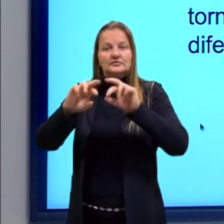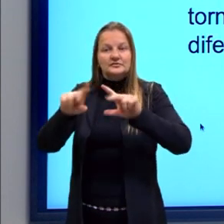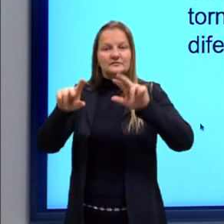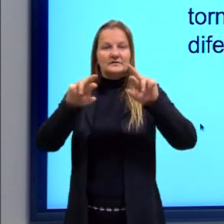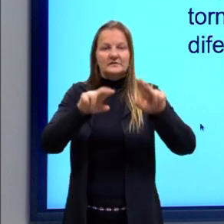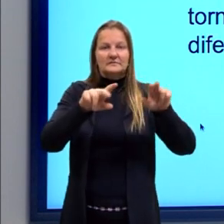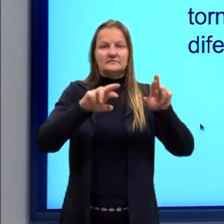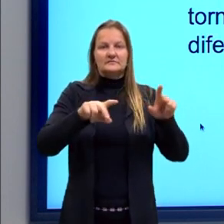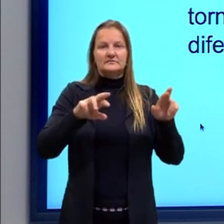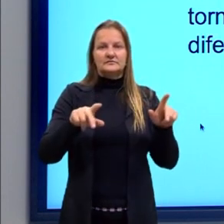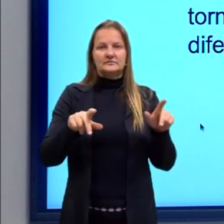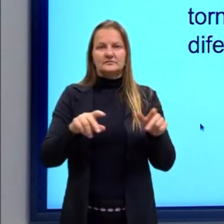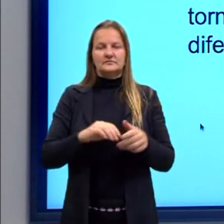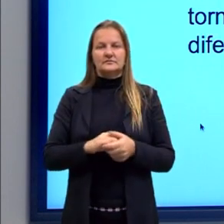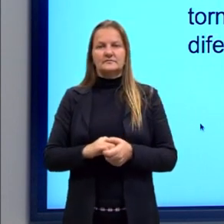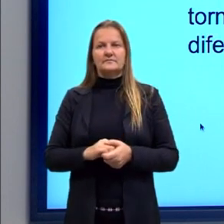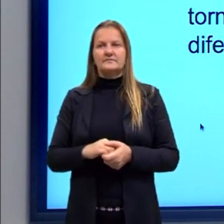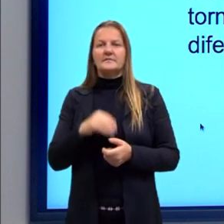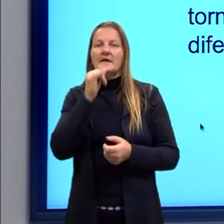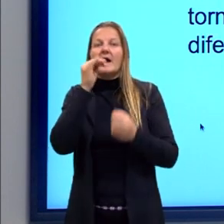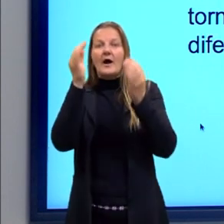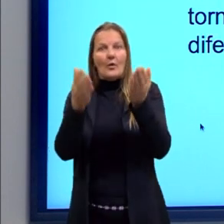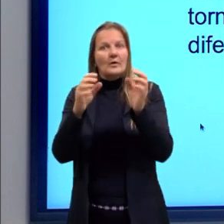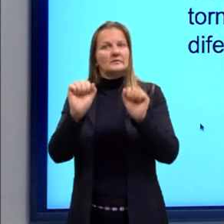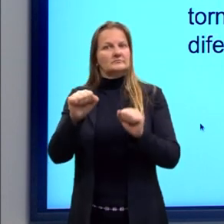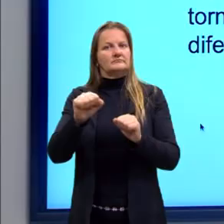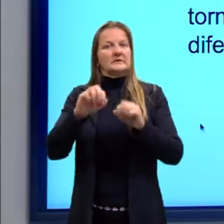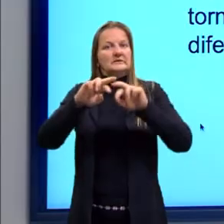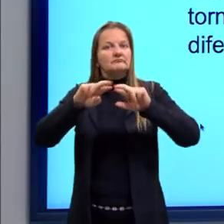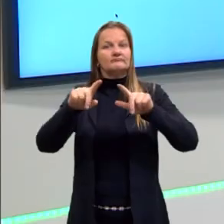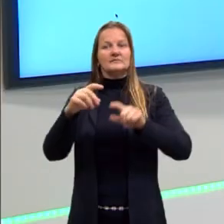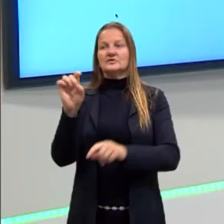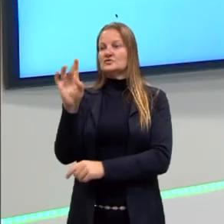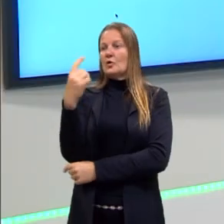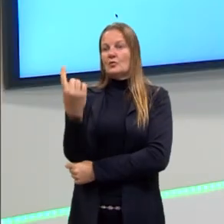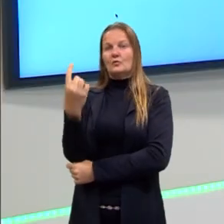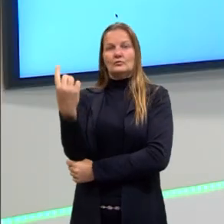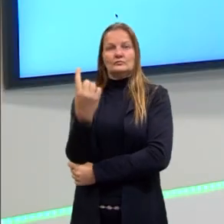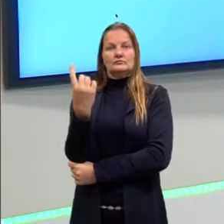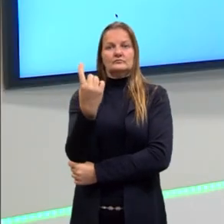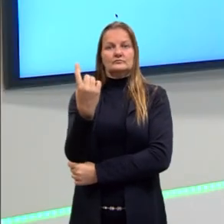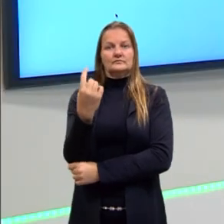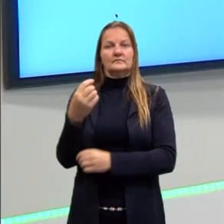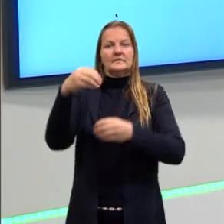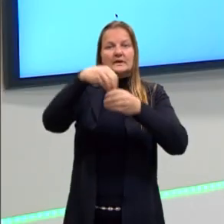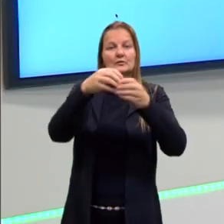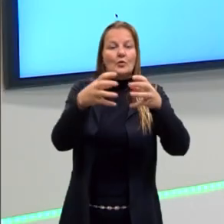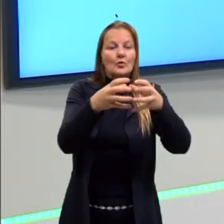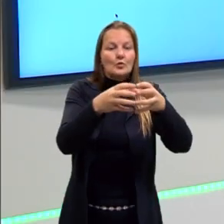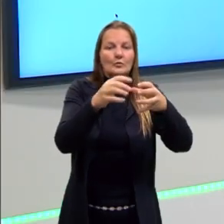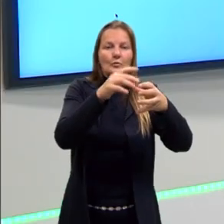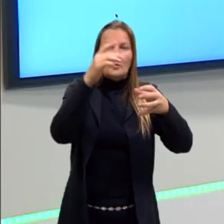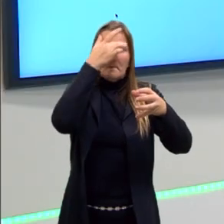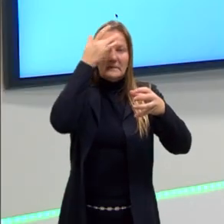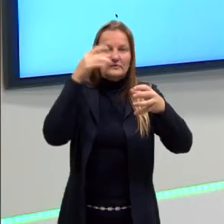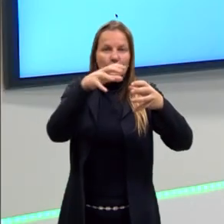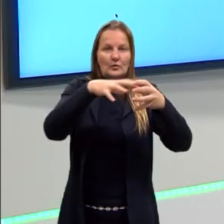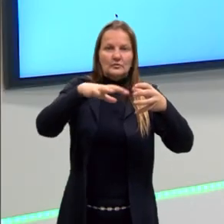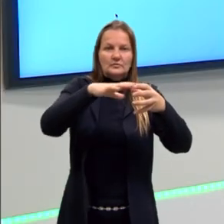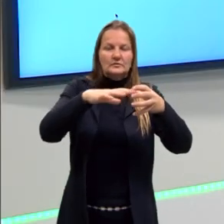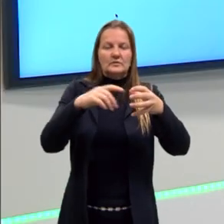outro. Aqui, sim, que vem a diferença, tá? Então, dentro das espécies, né, das características